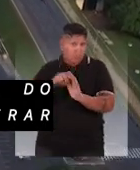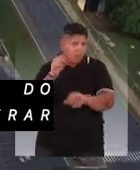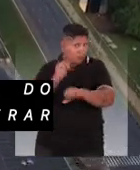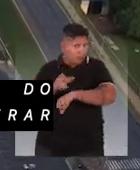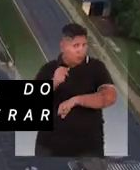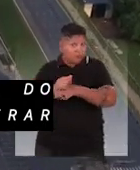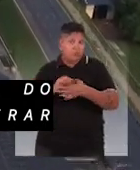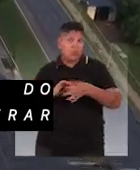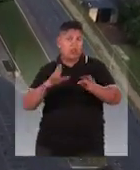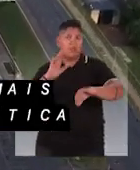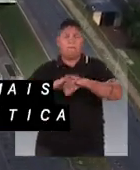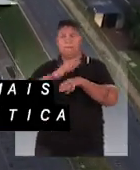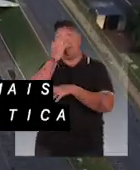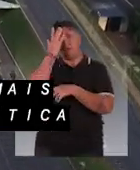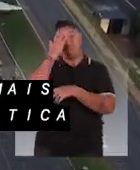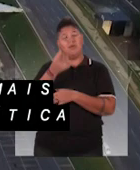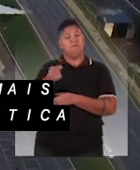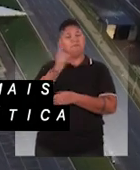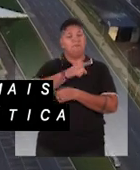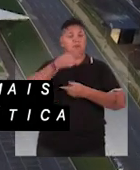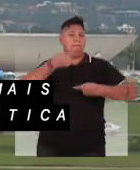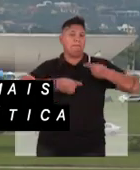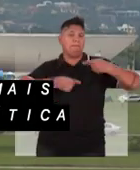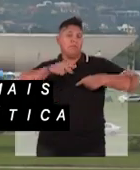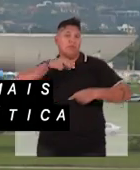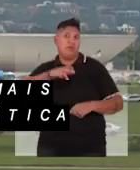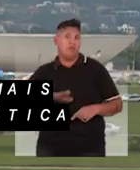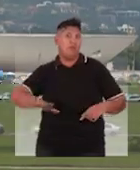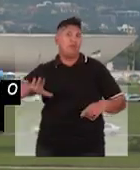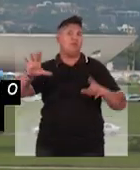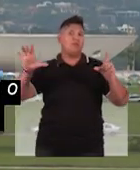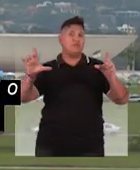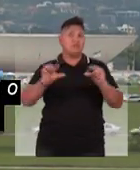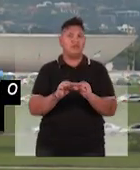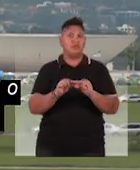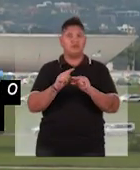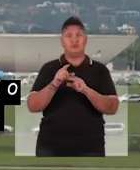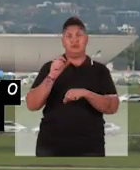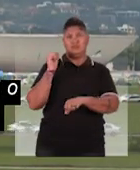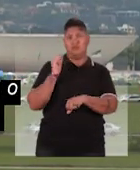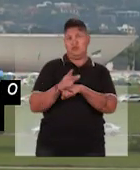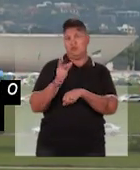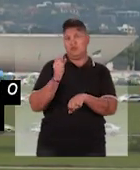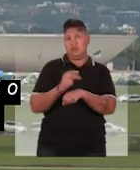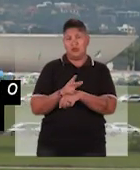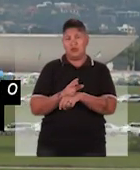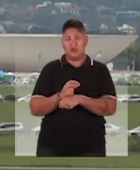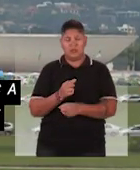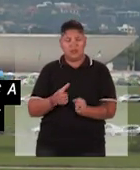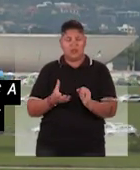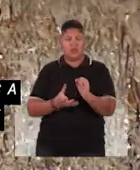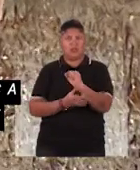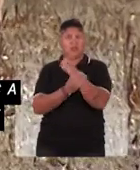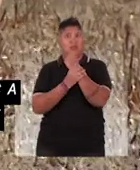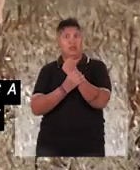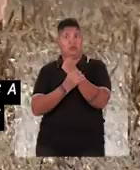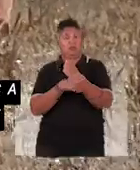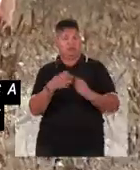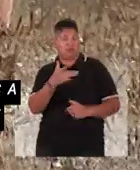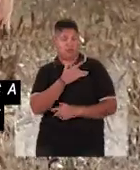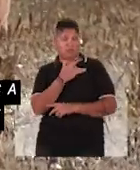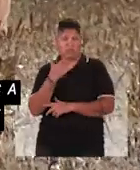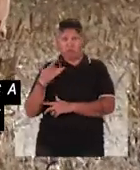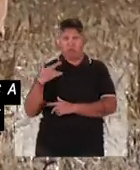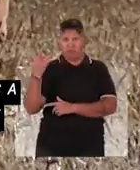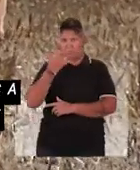liberar esses produtos com mais facilidade, e a Política Nacional de Redução dos Agrotóxicos, a PINARA, que busca